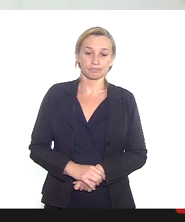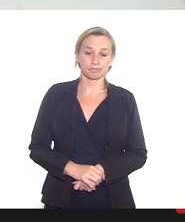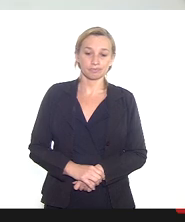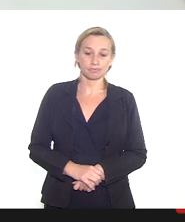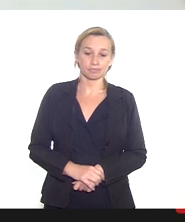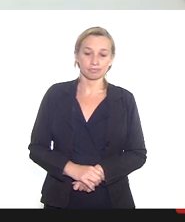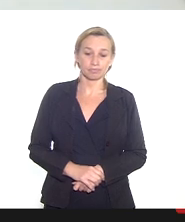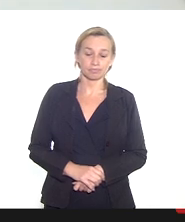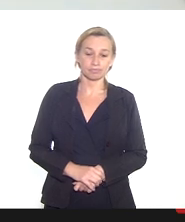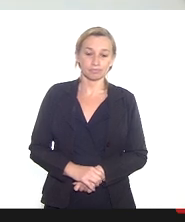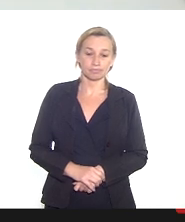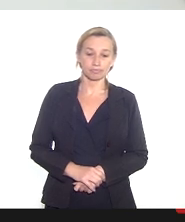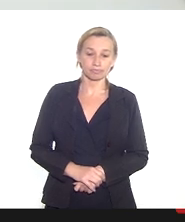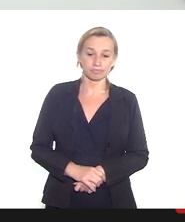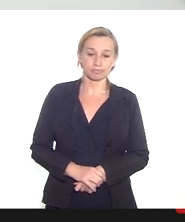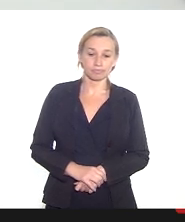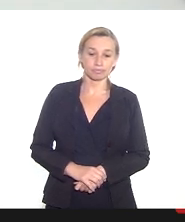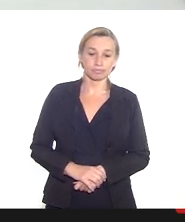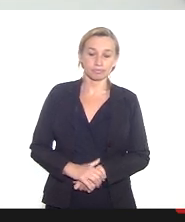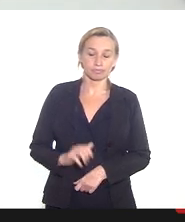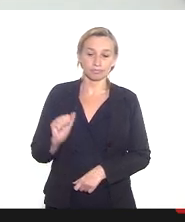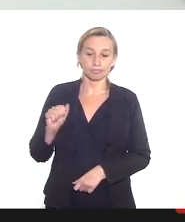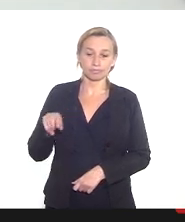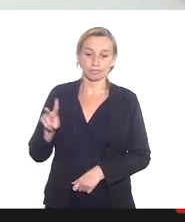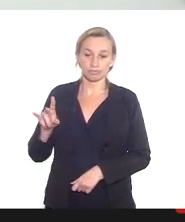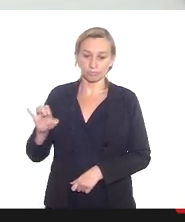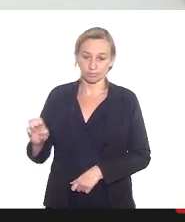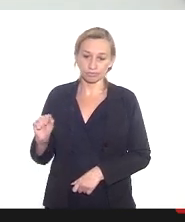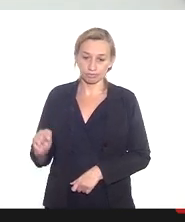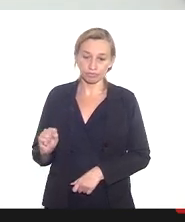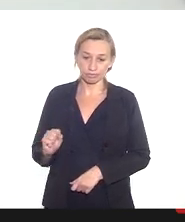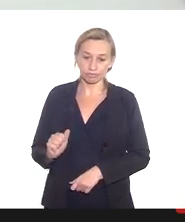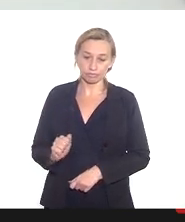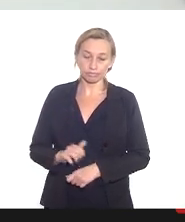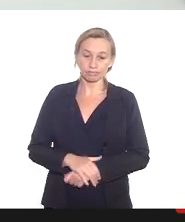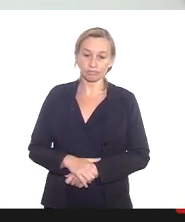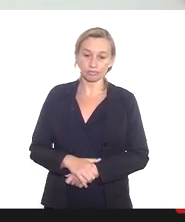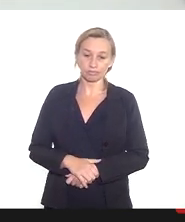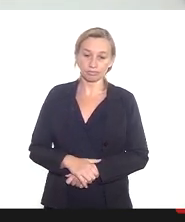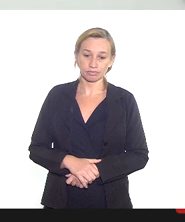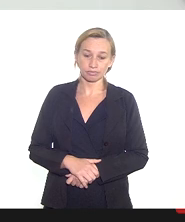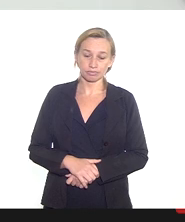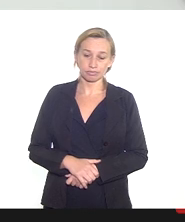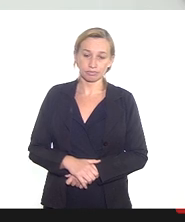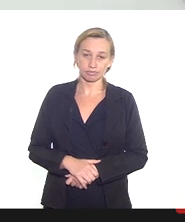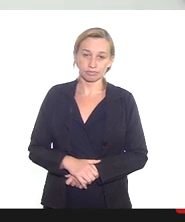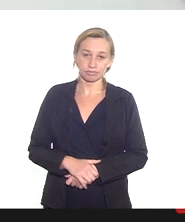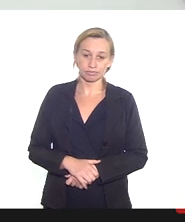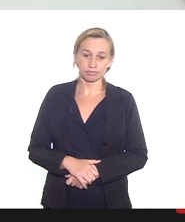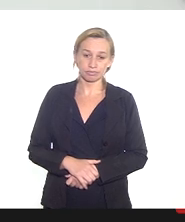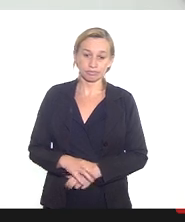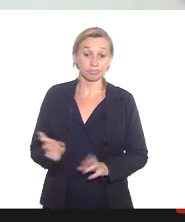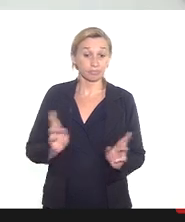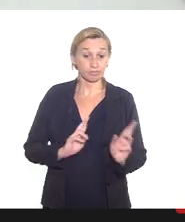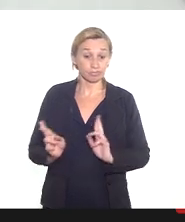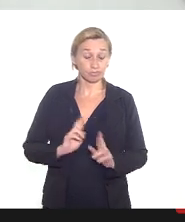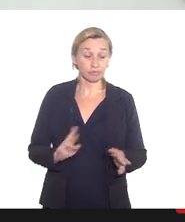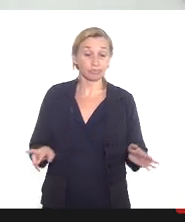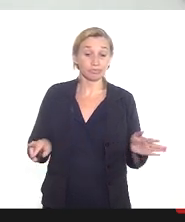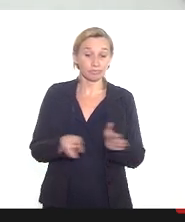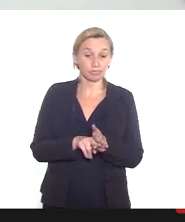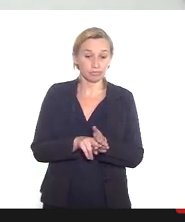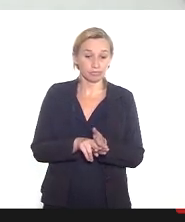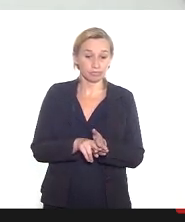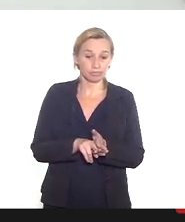no na pela Anvisa que estão disponíveis aí para na campanha em relação à resolução